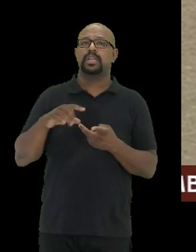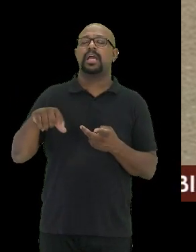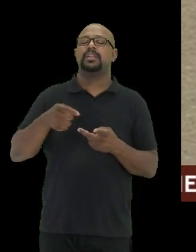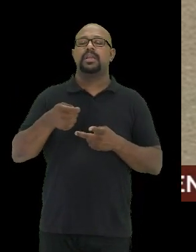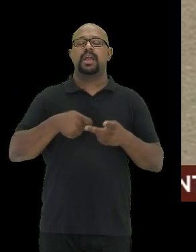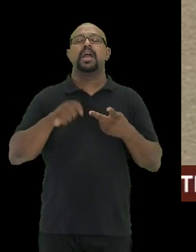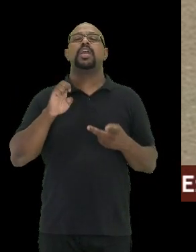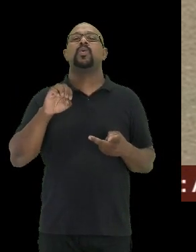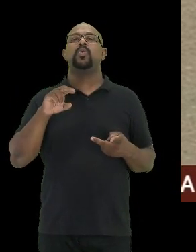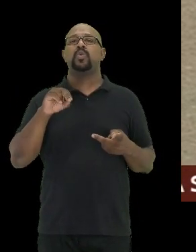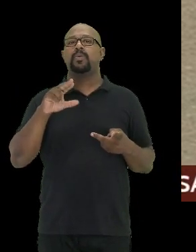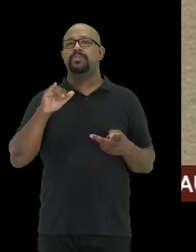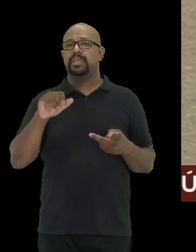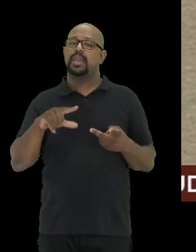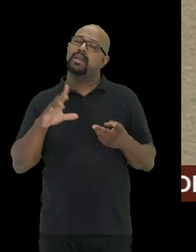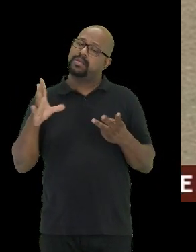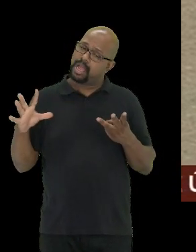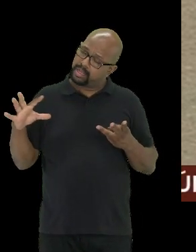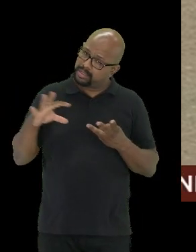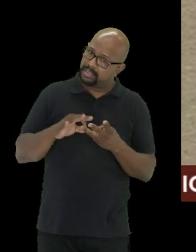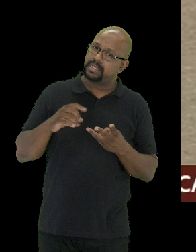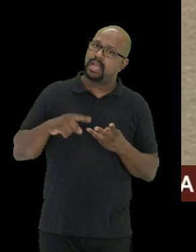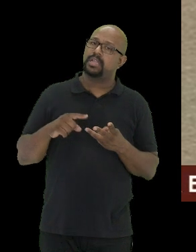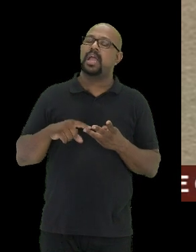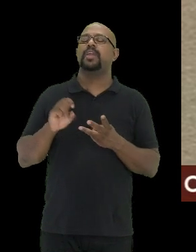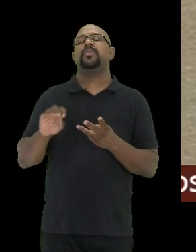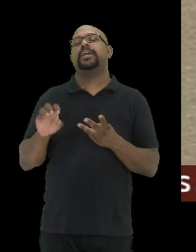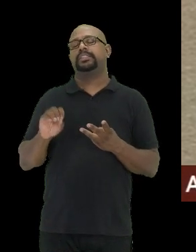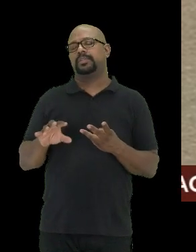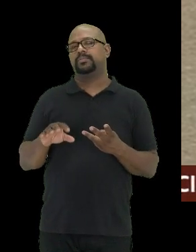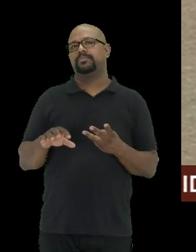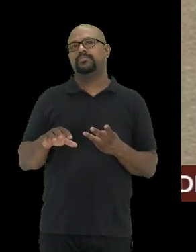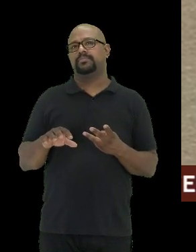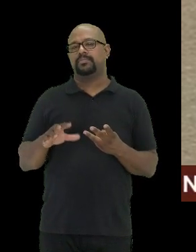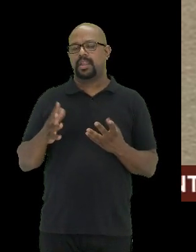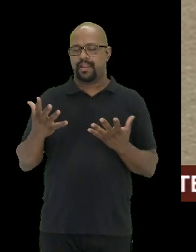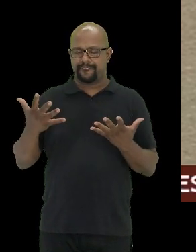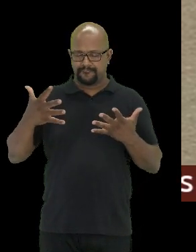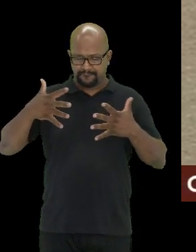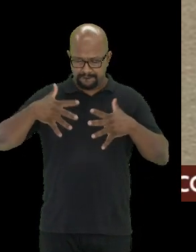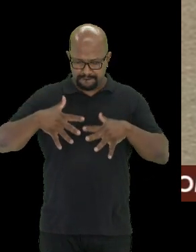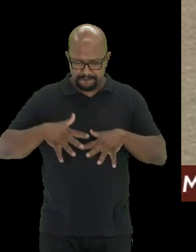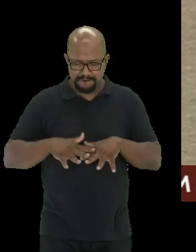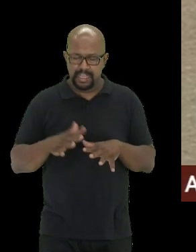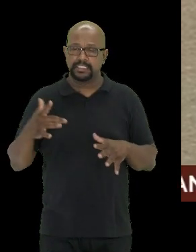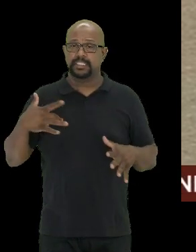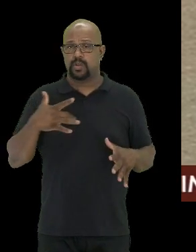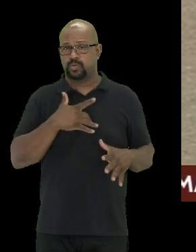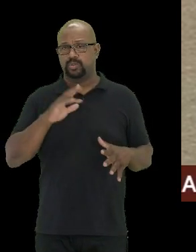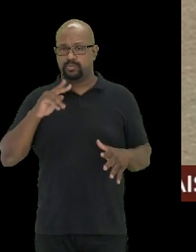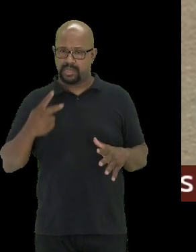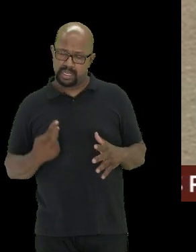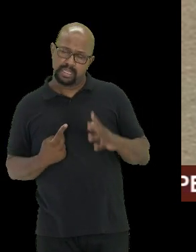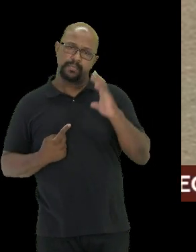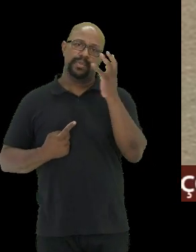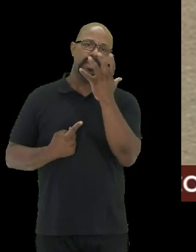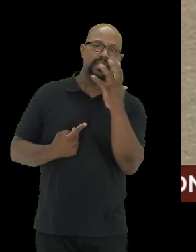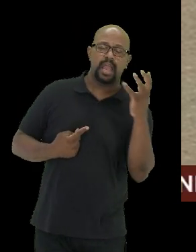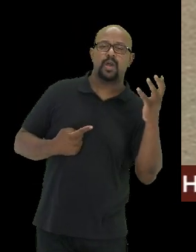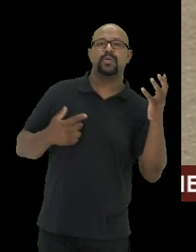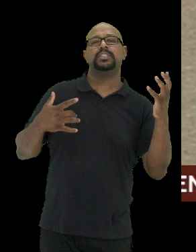economia e, principalmente, a questão relacionada à educação. A interseção entre a saúde humana, vegetal e a saúde